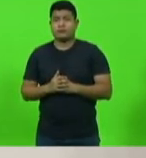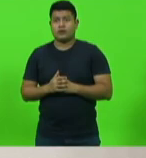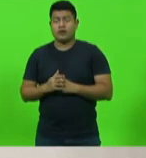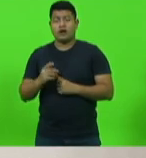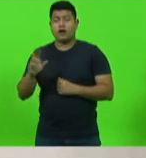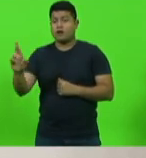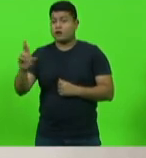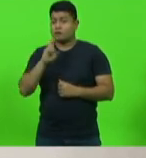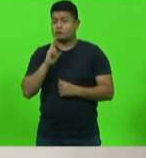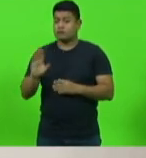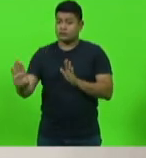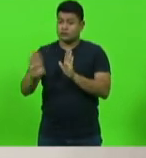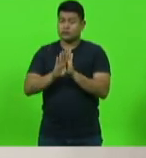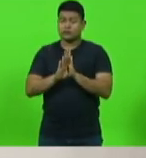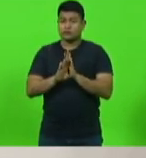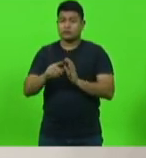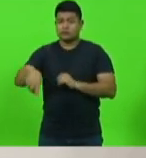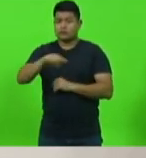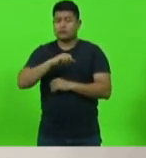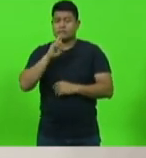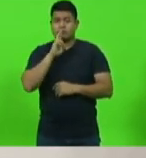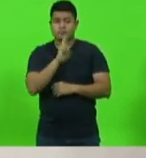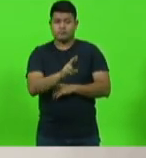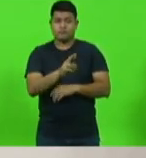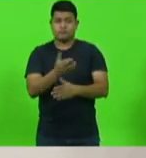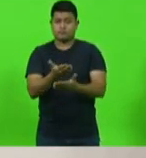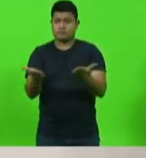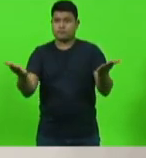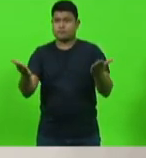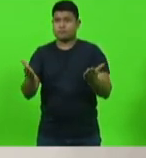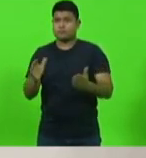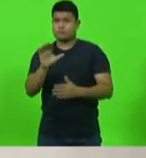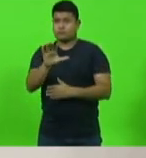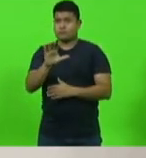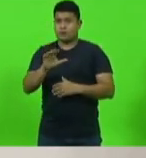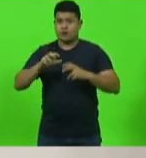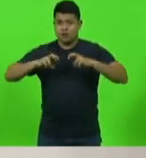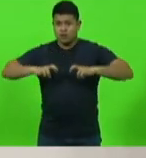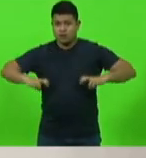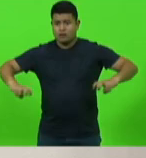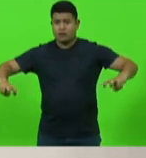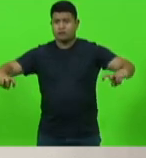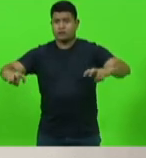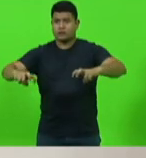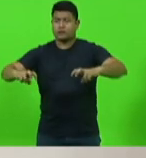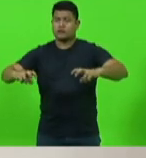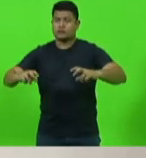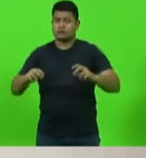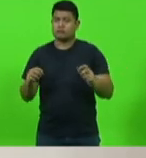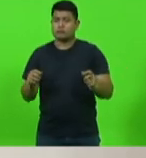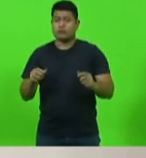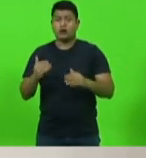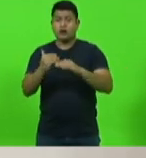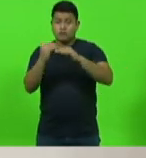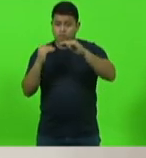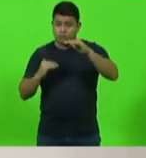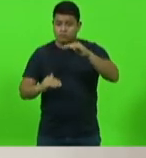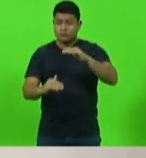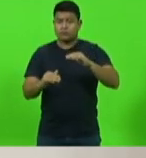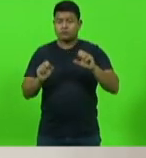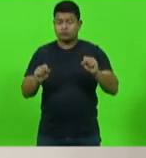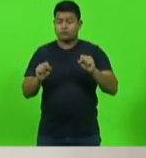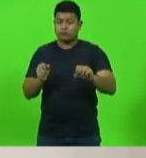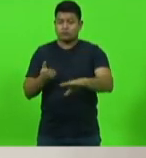uma resposta, a gente posiciona. Mas, a princípio, a galeria da parte de baixo, ela está sendo ocupada e